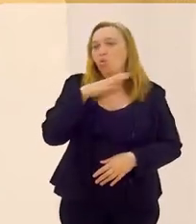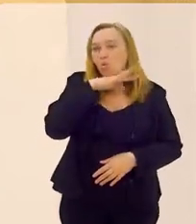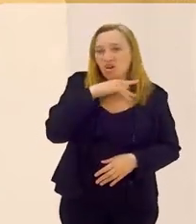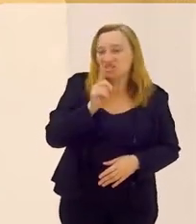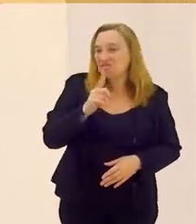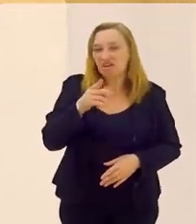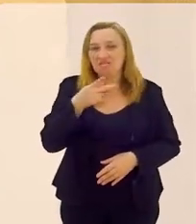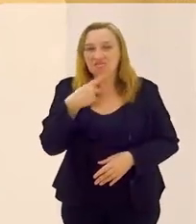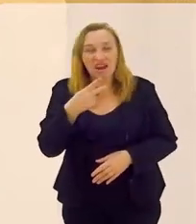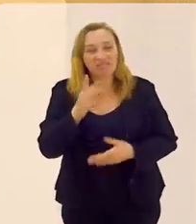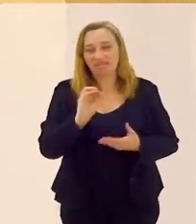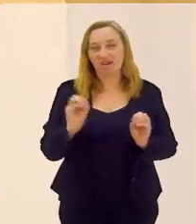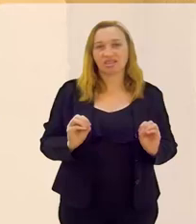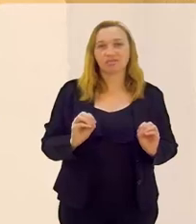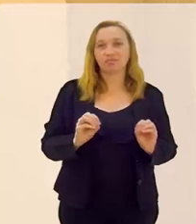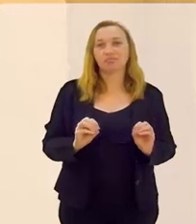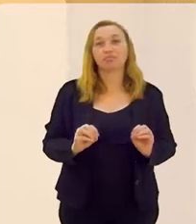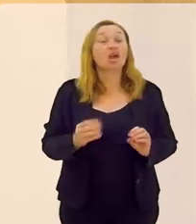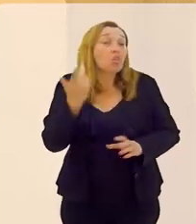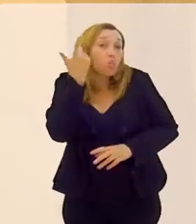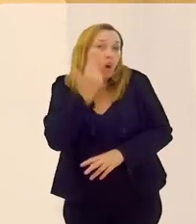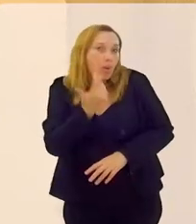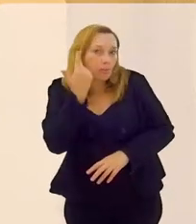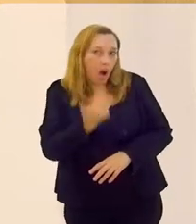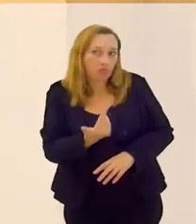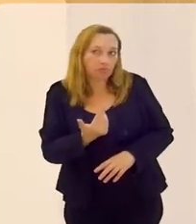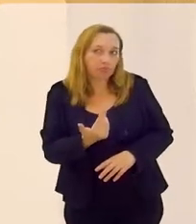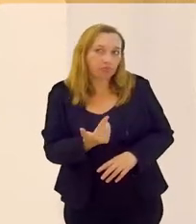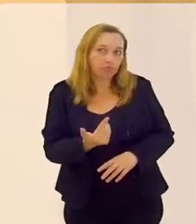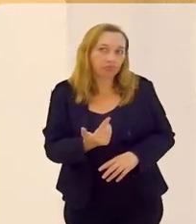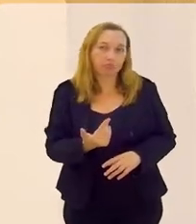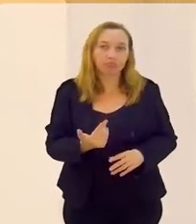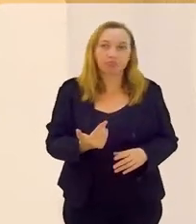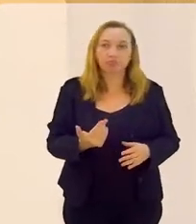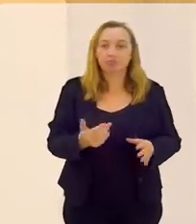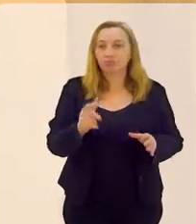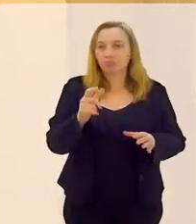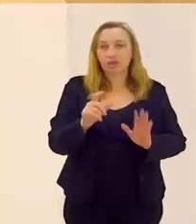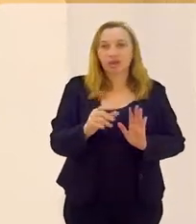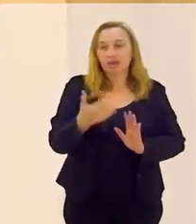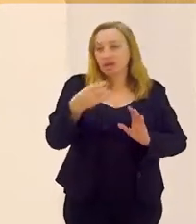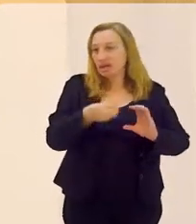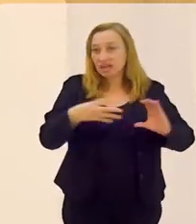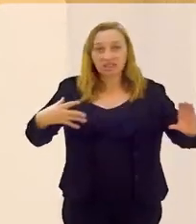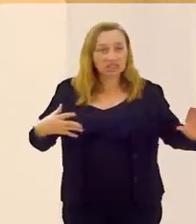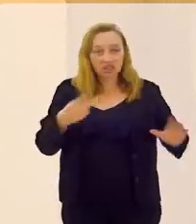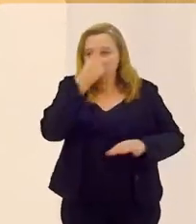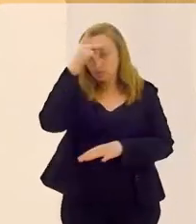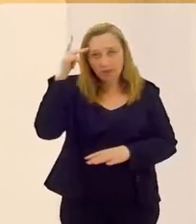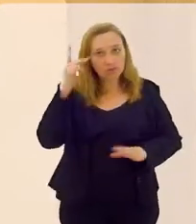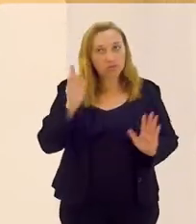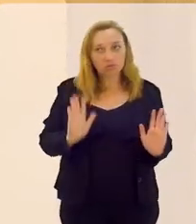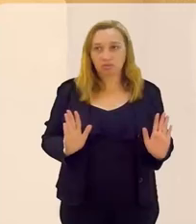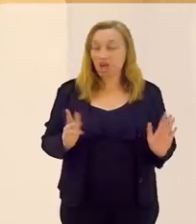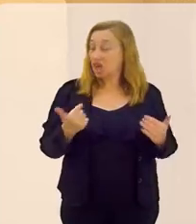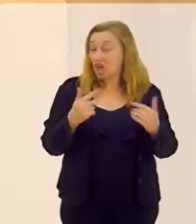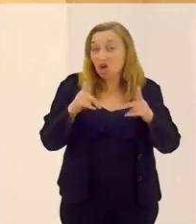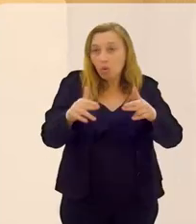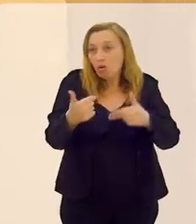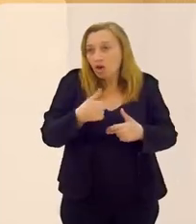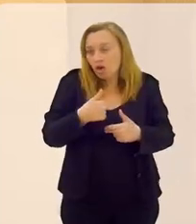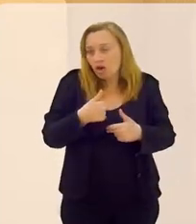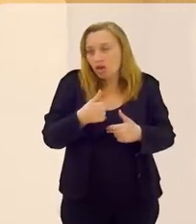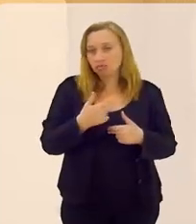carrancudo, não vai falar, que não tem nada disso. É normal. É a fisionomia da pessoa, que nem a minha. Eu tenho a fisionomia